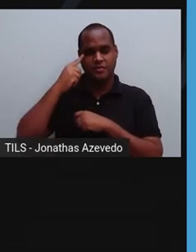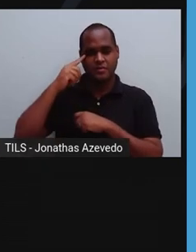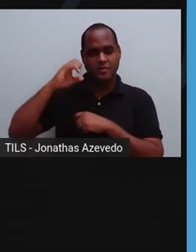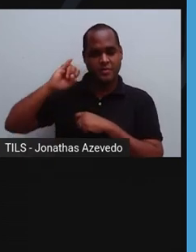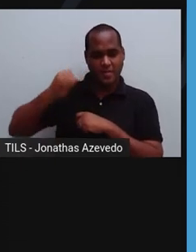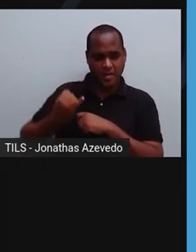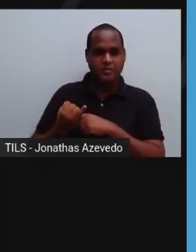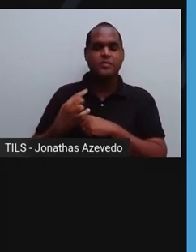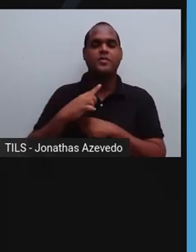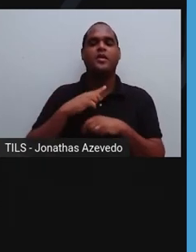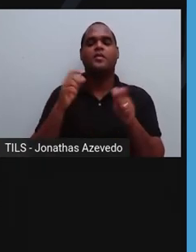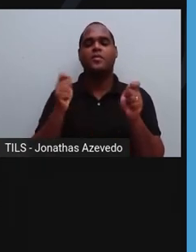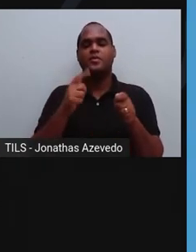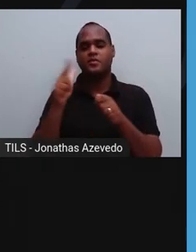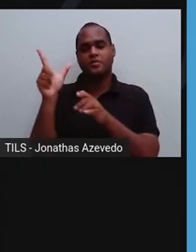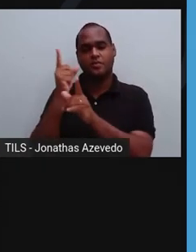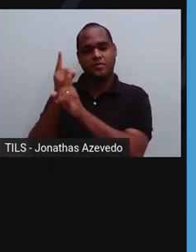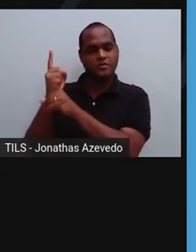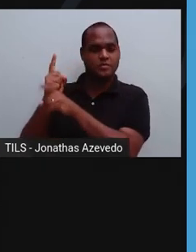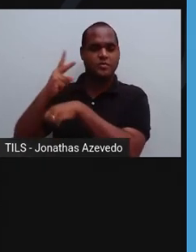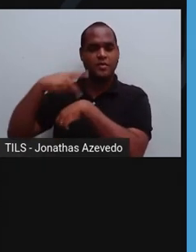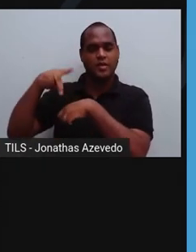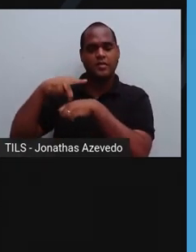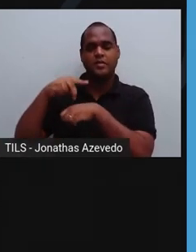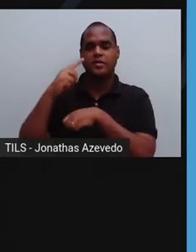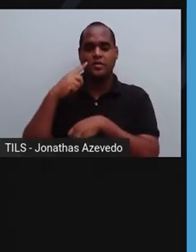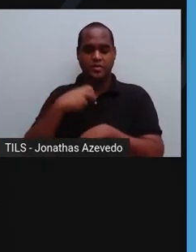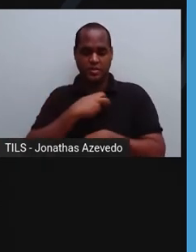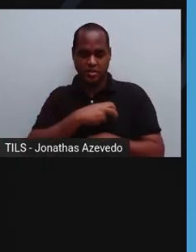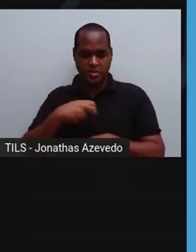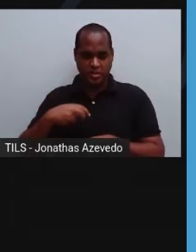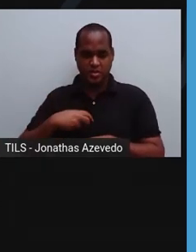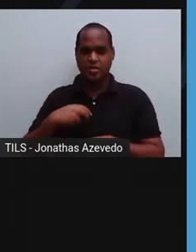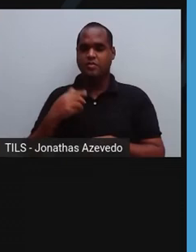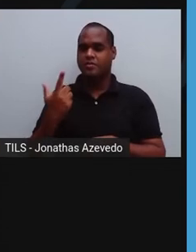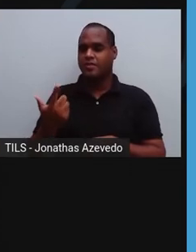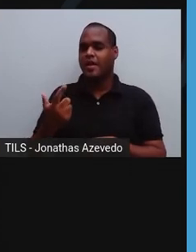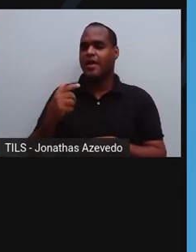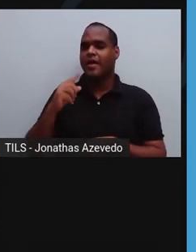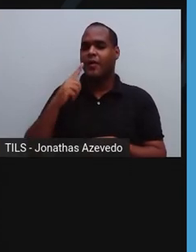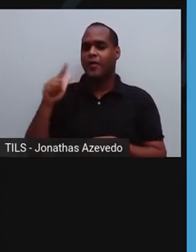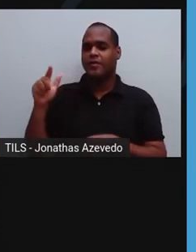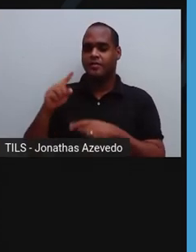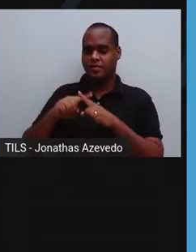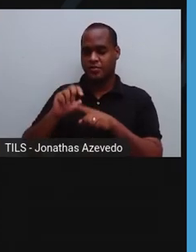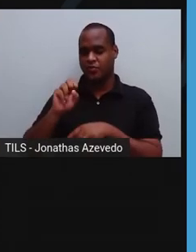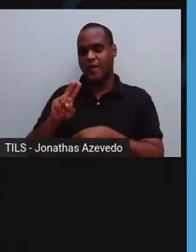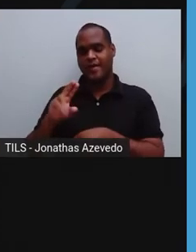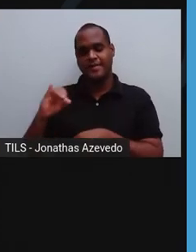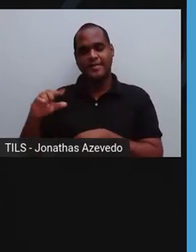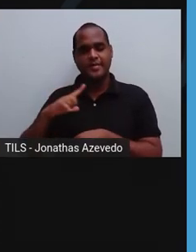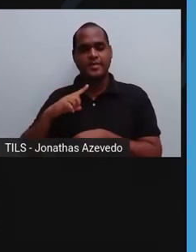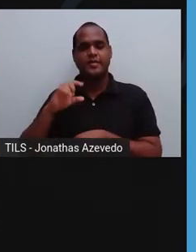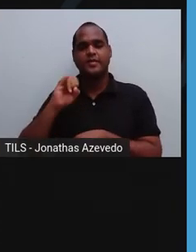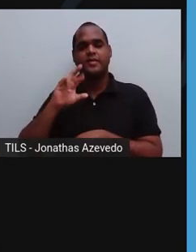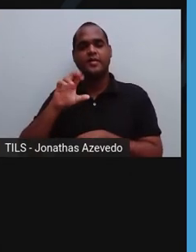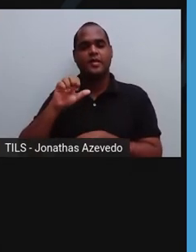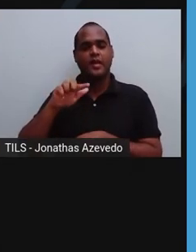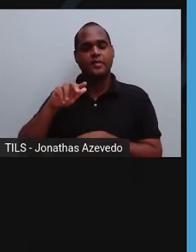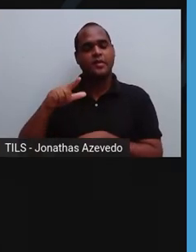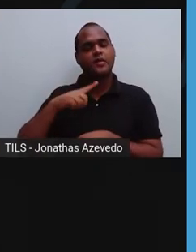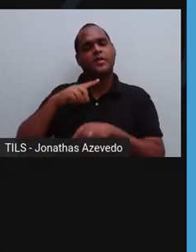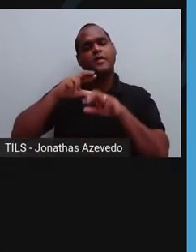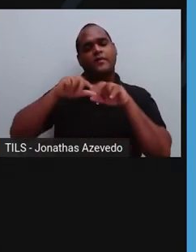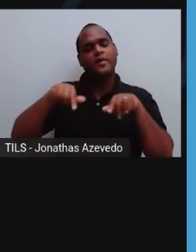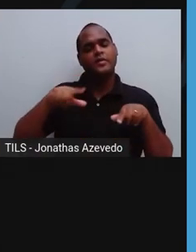possa ser encontrado em outros países, como China e Coreia ou mesmo Suécia e Finlândia. O cheiro desses cogumelos comestíveis